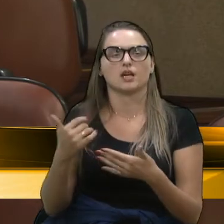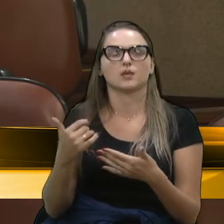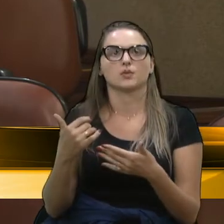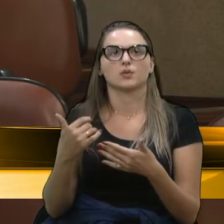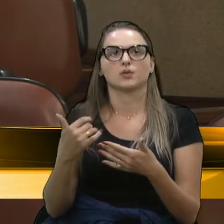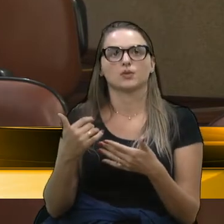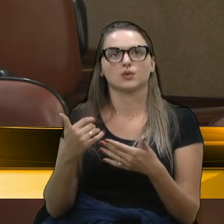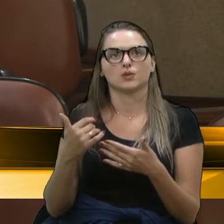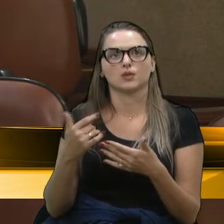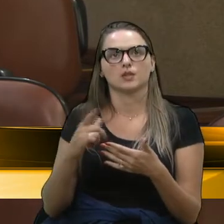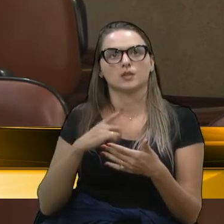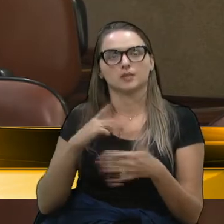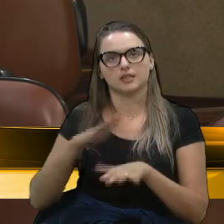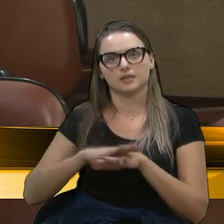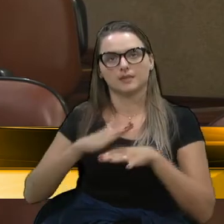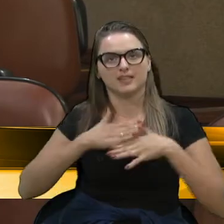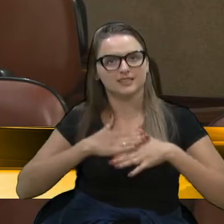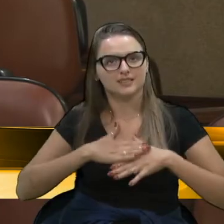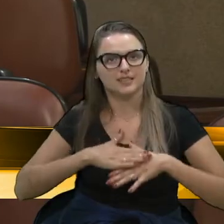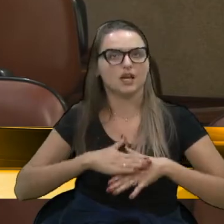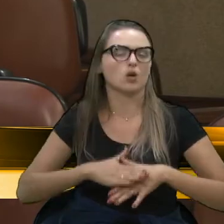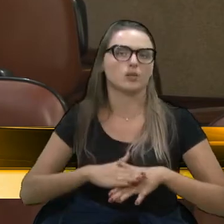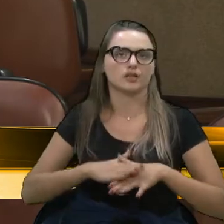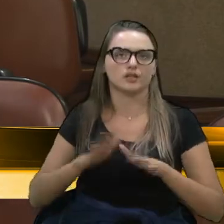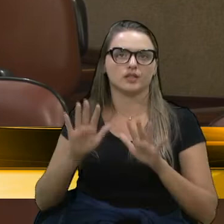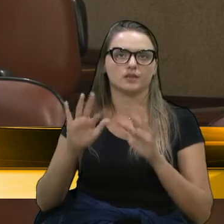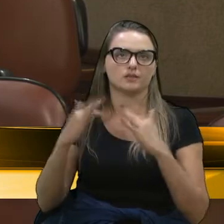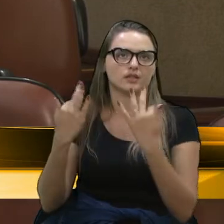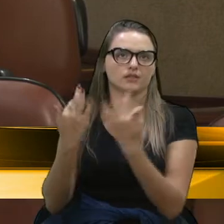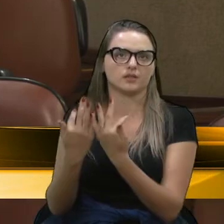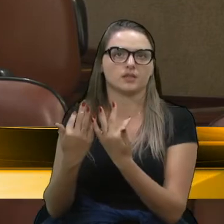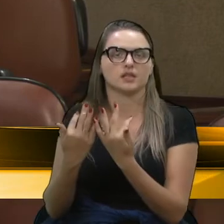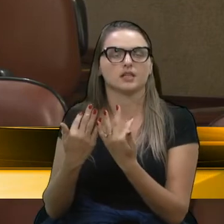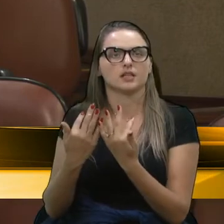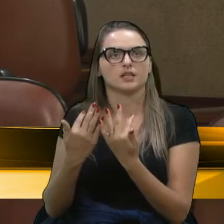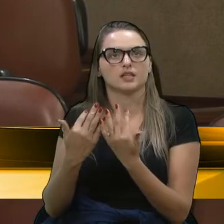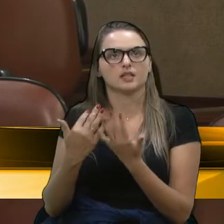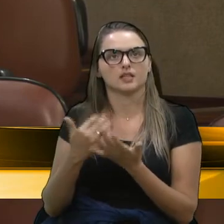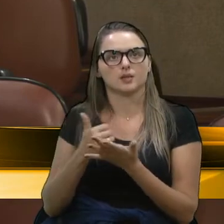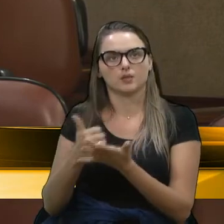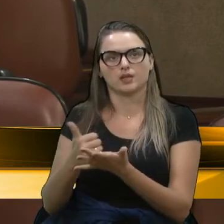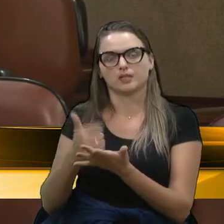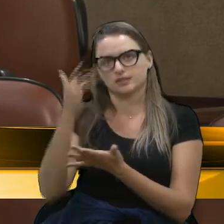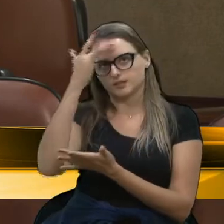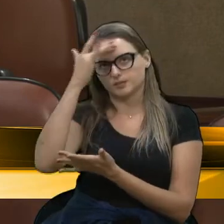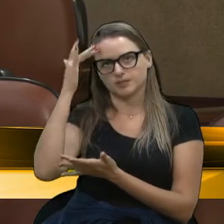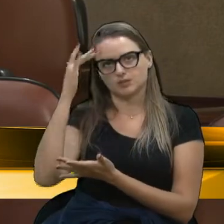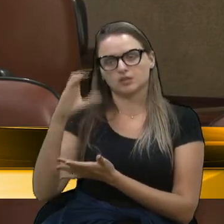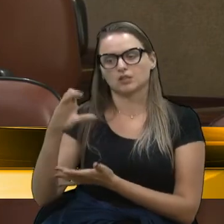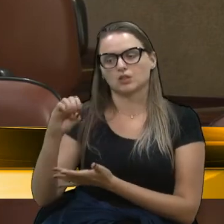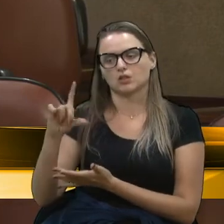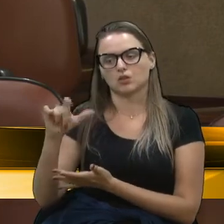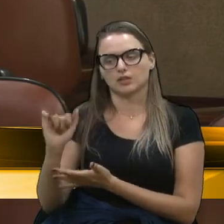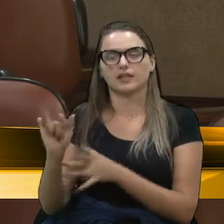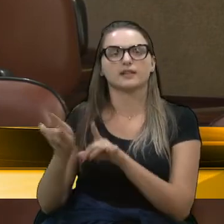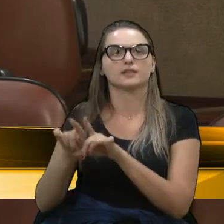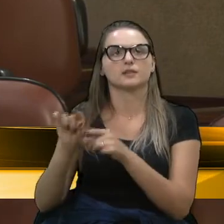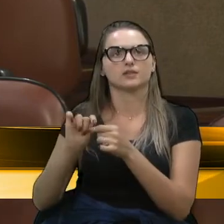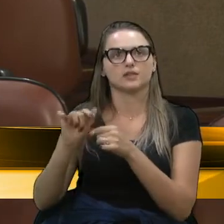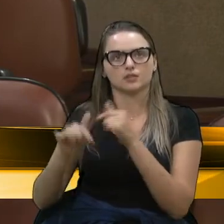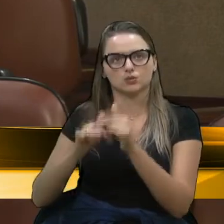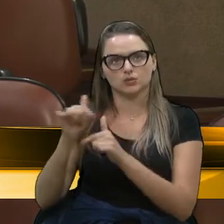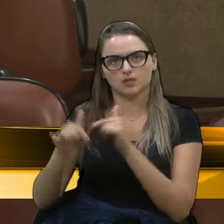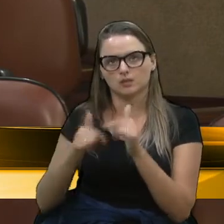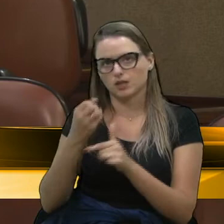sossego a essa pessoa, um carinho especial, que viesse ajudar esse pessoal. O pessoal da Codeca também fizeram um trabalho muito bom,